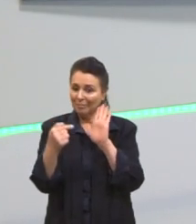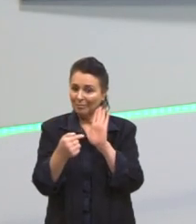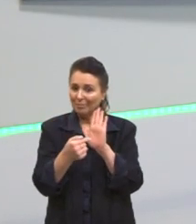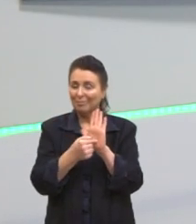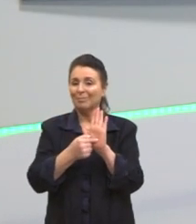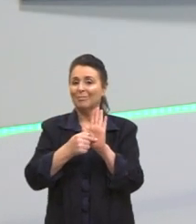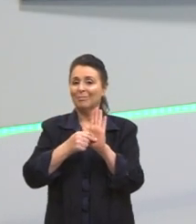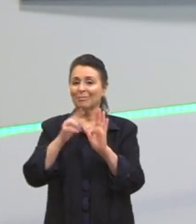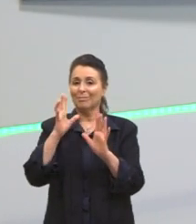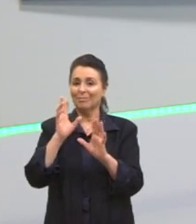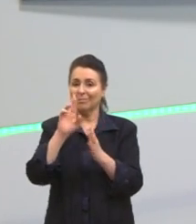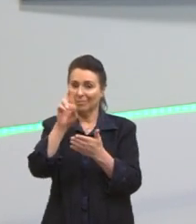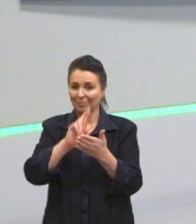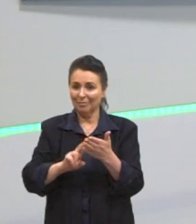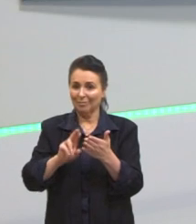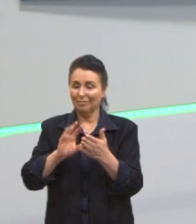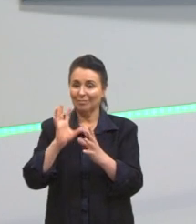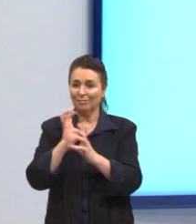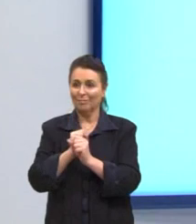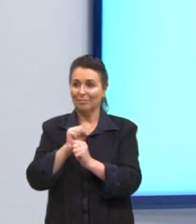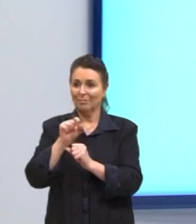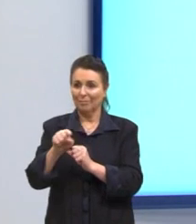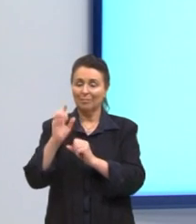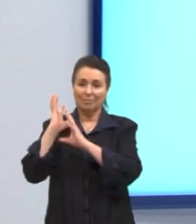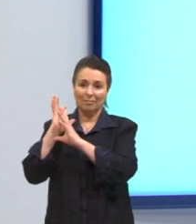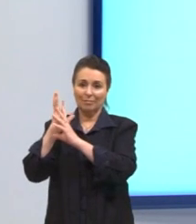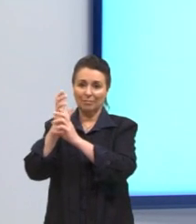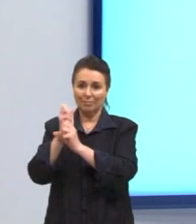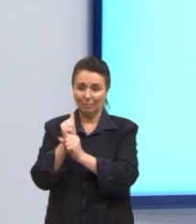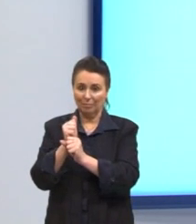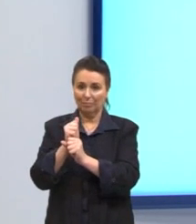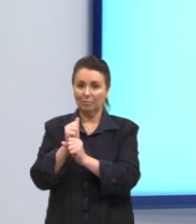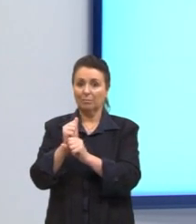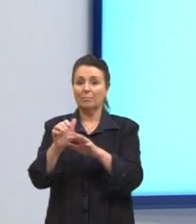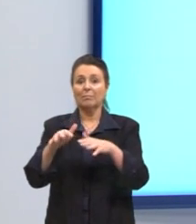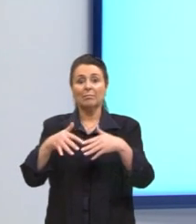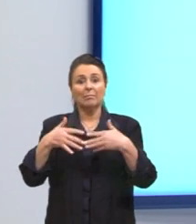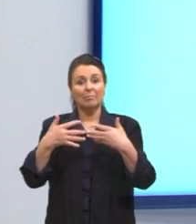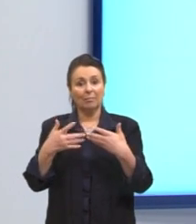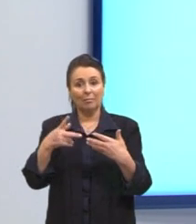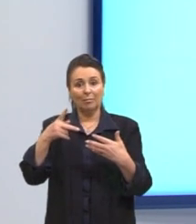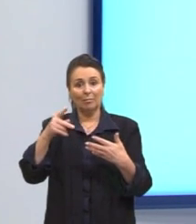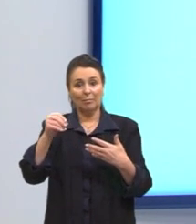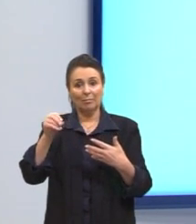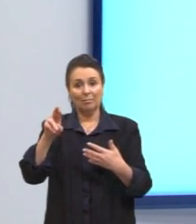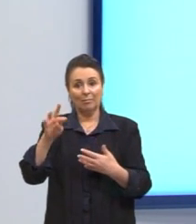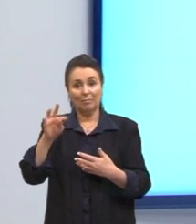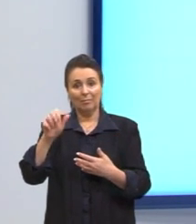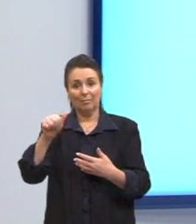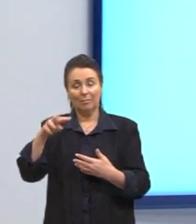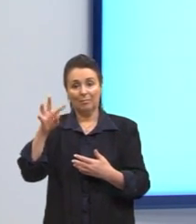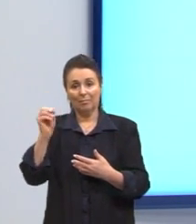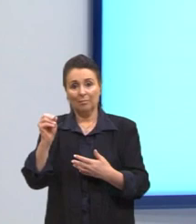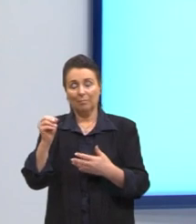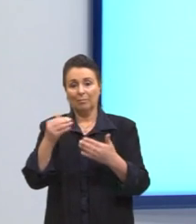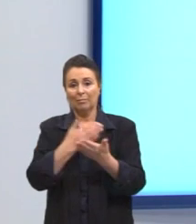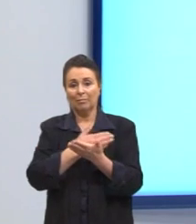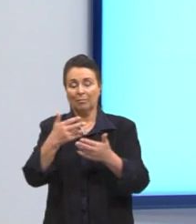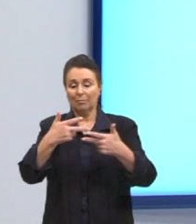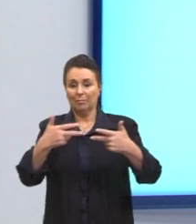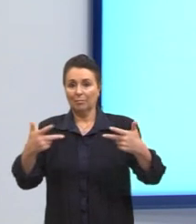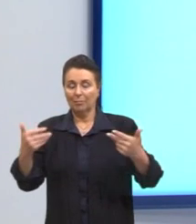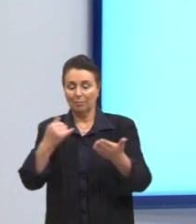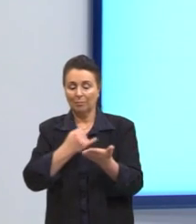seja nota mil. E vamos para a conclusão. Portanto, começamos aqui com um elemento que